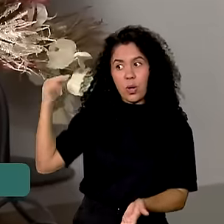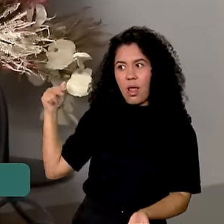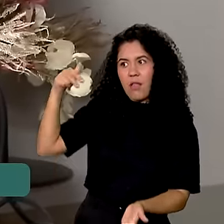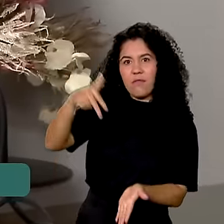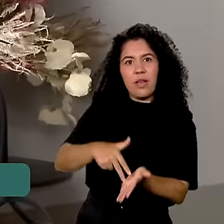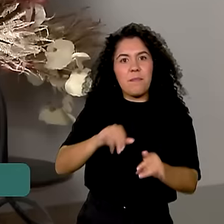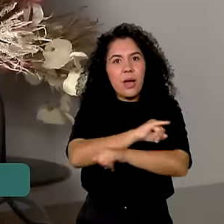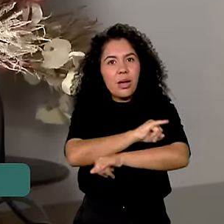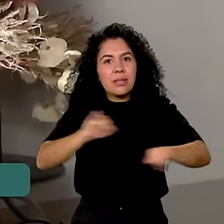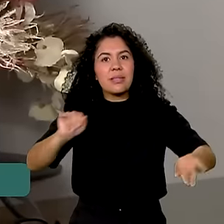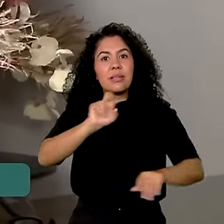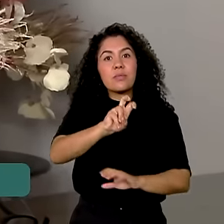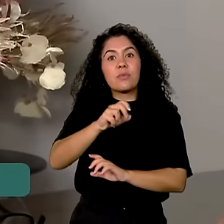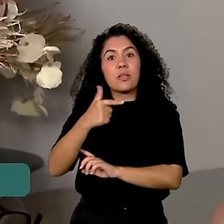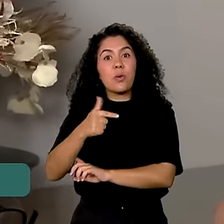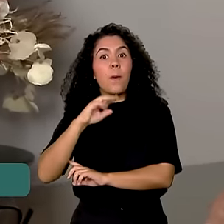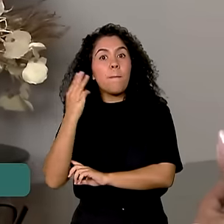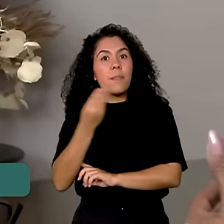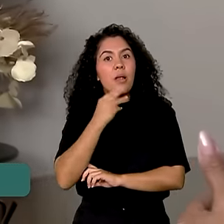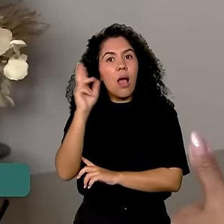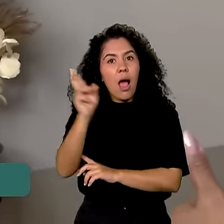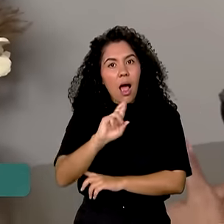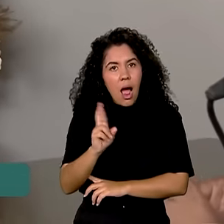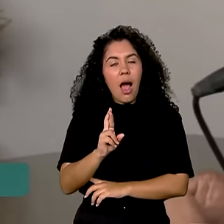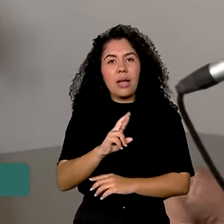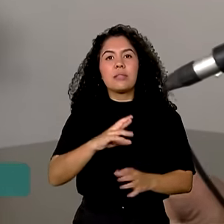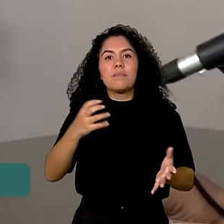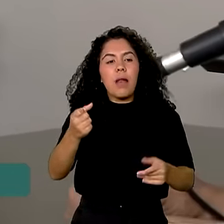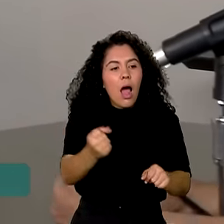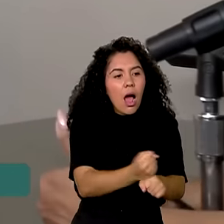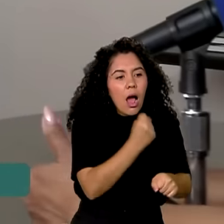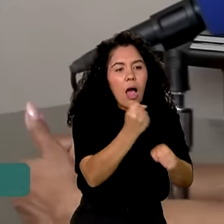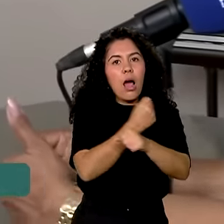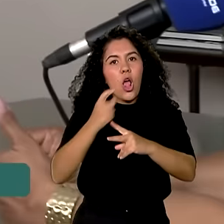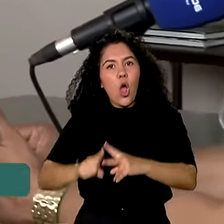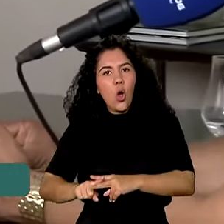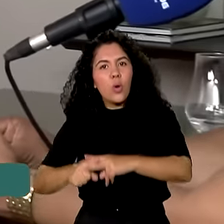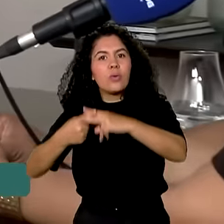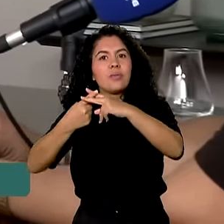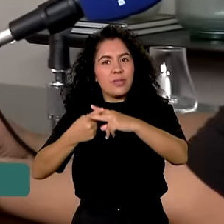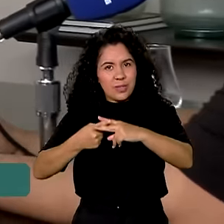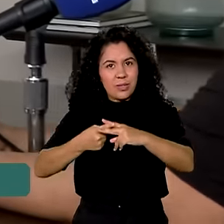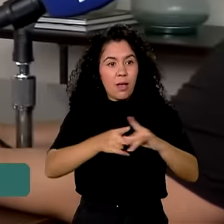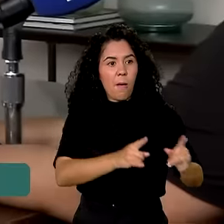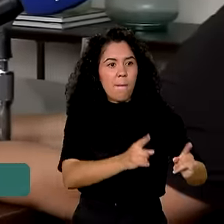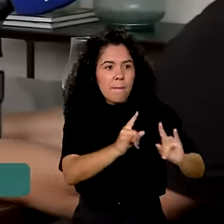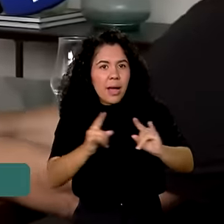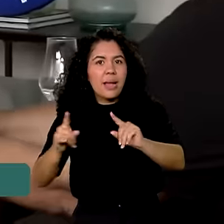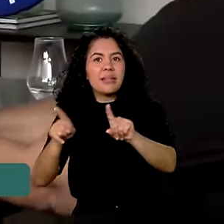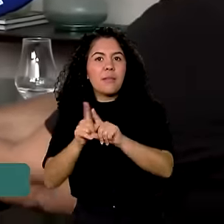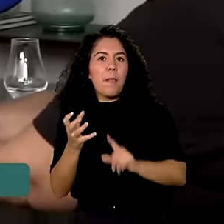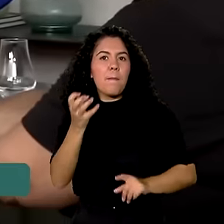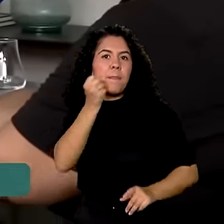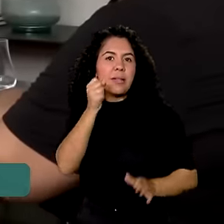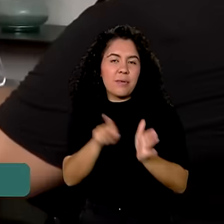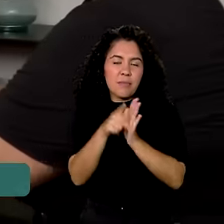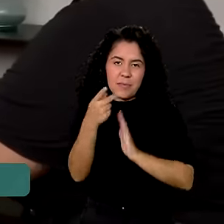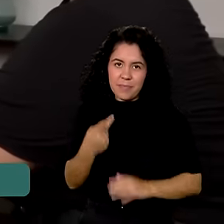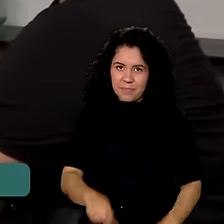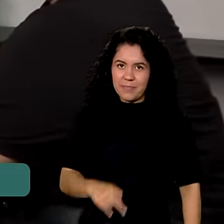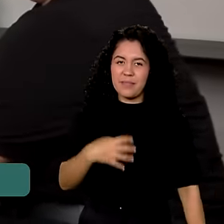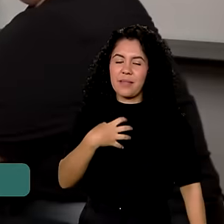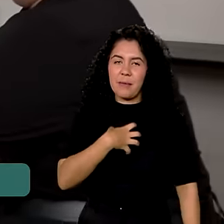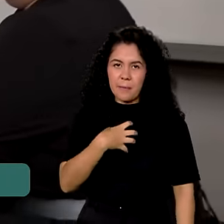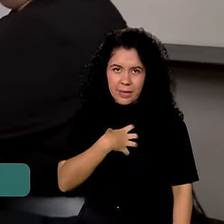em duas obras e 13 projetos, restaurando o patrimônio cultural baiano ao todo dos cinco municípios baianos, em